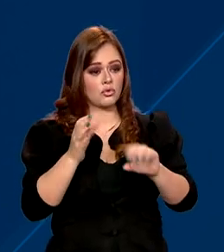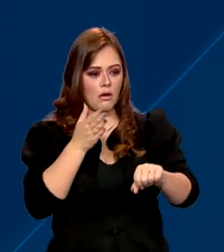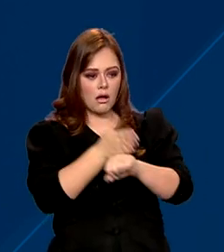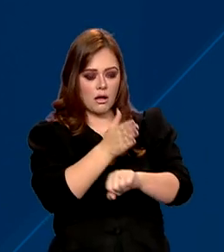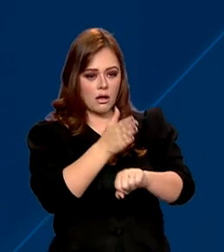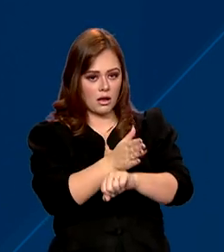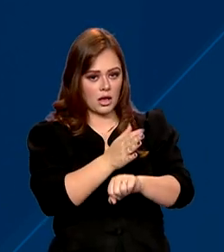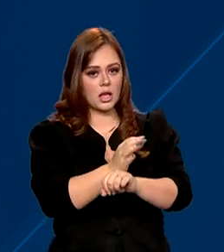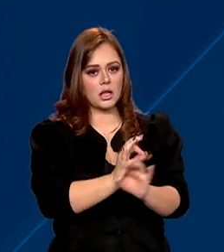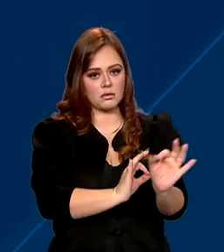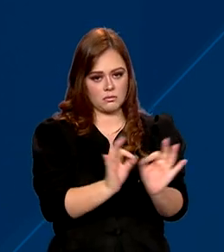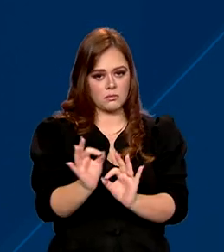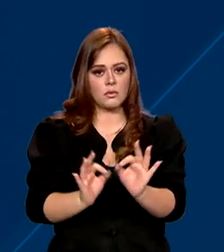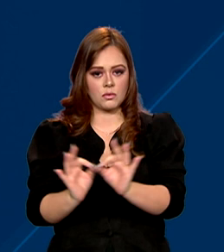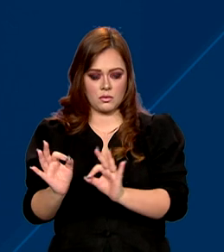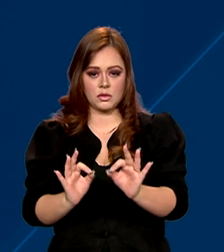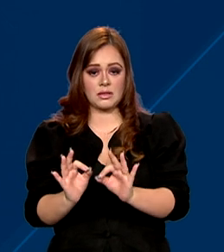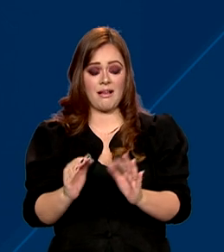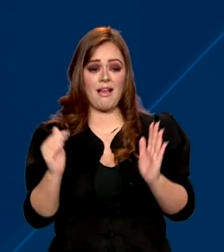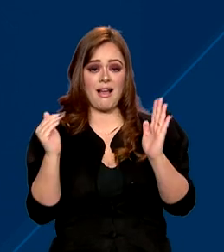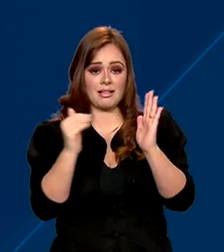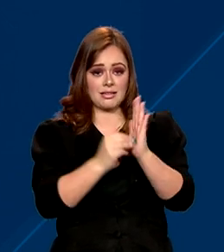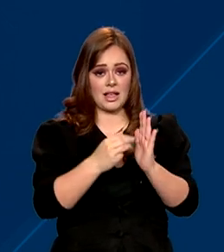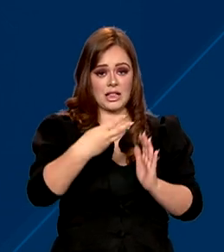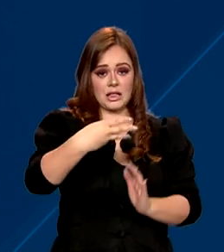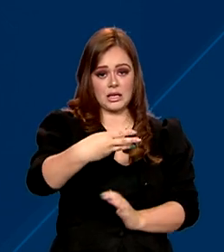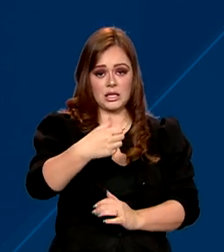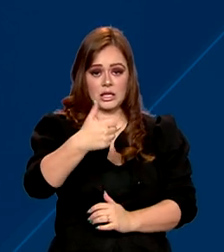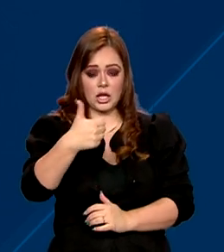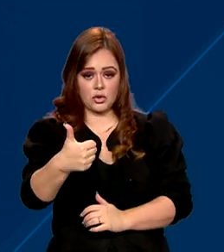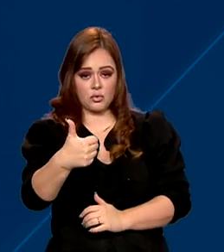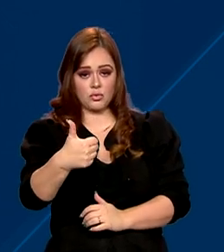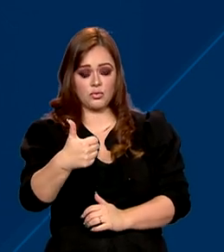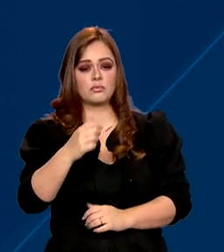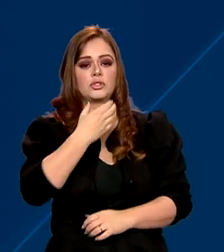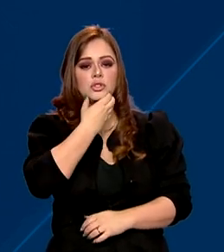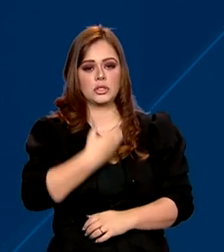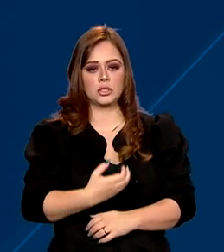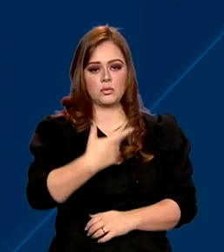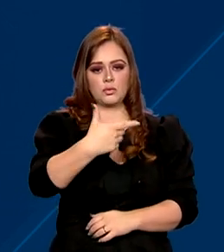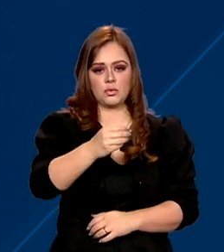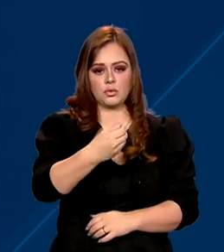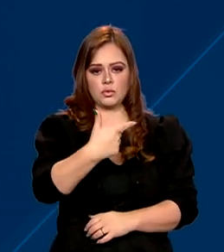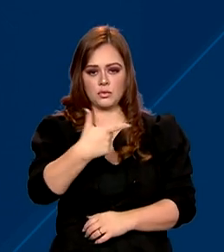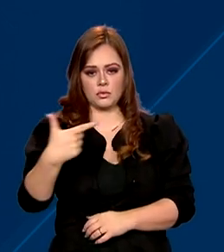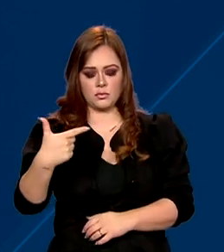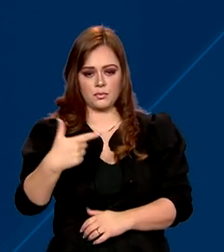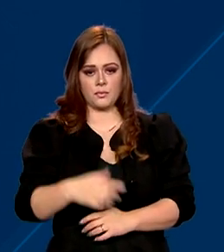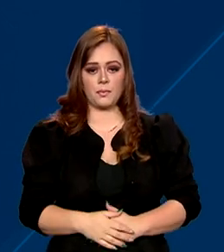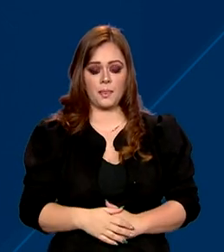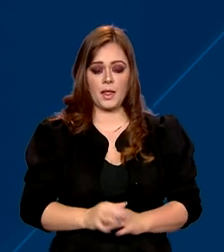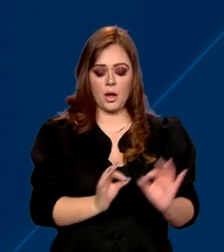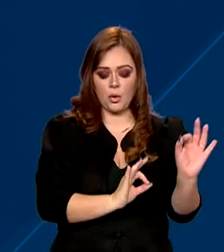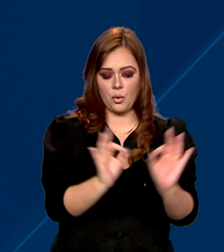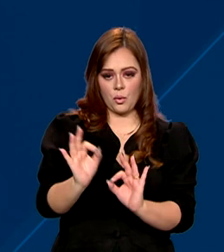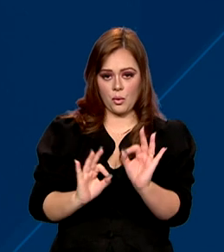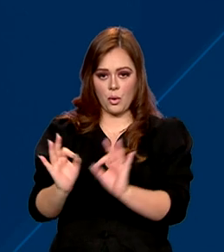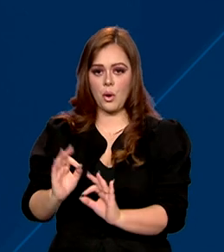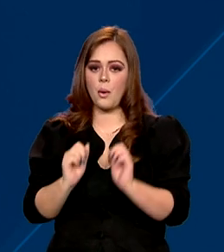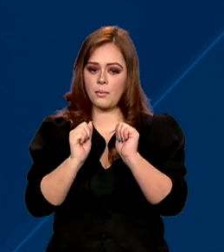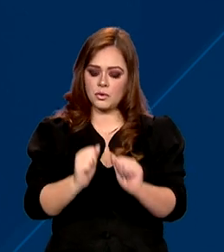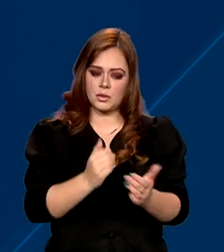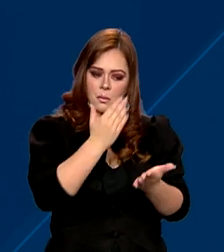os débitos contraídos até 31 de dezembro de 2022. As renegociações poderão ser